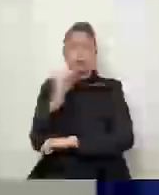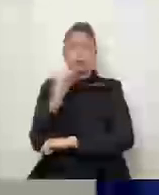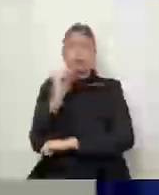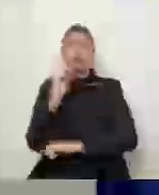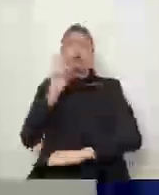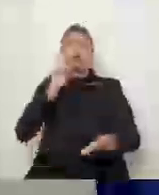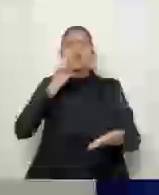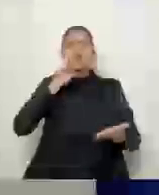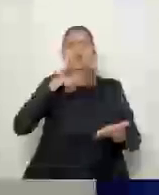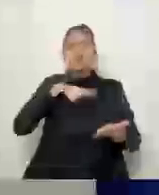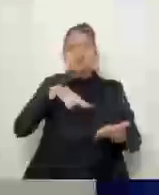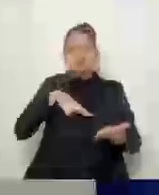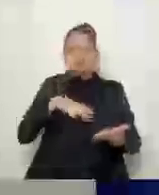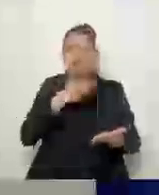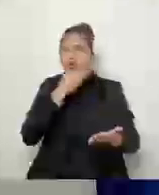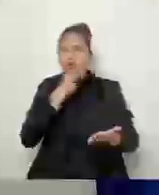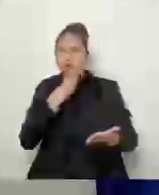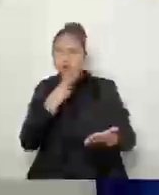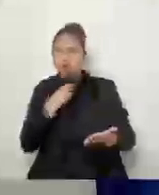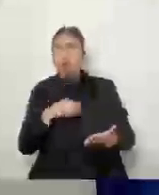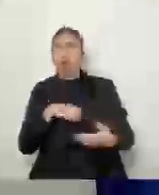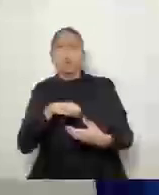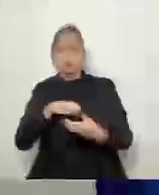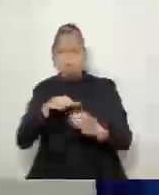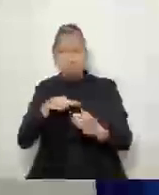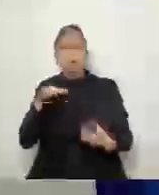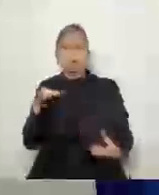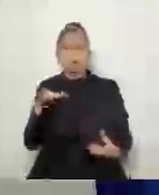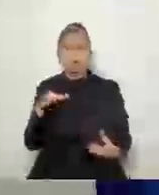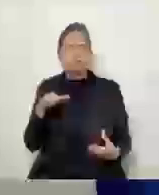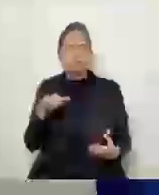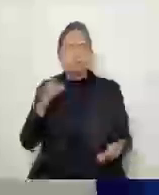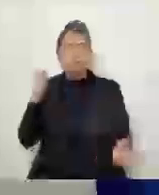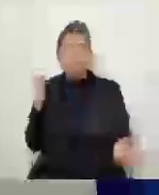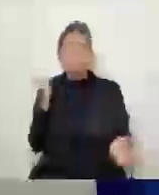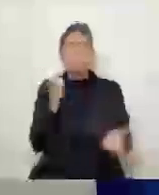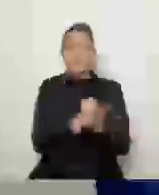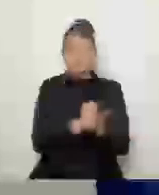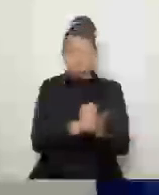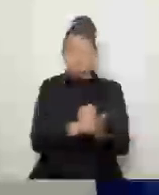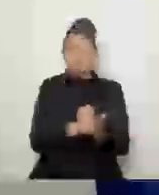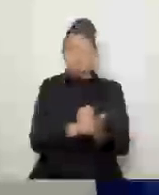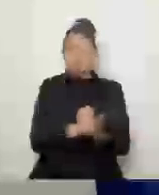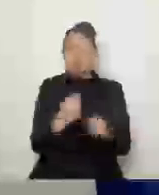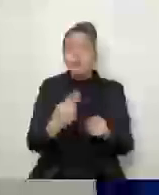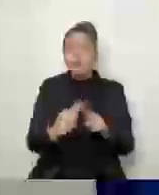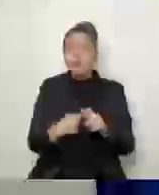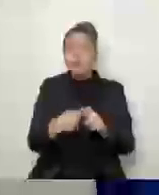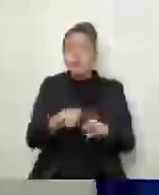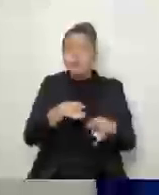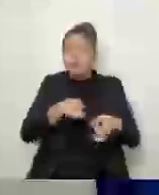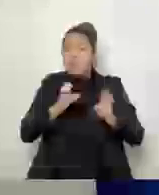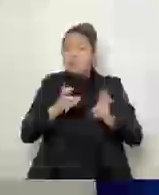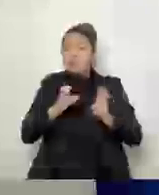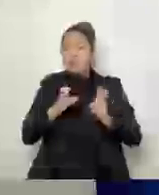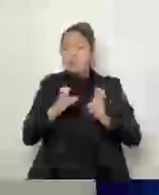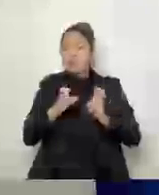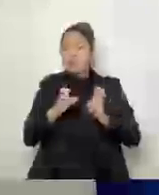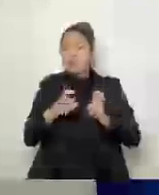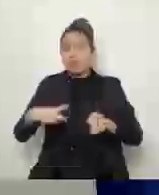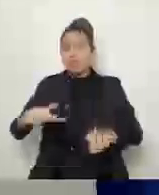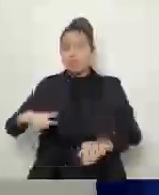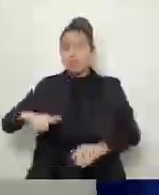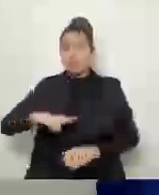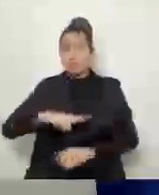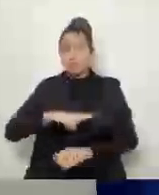esse nosso munícipe, já fez a marcação, né? Visto a urgência dele, para agora, para sexta-feira. Então, é o que eu sempre costumo dizer